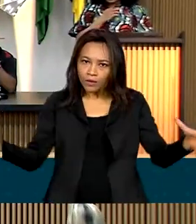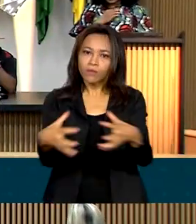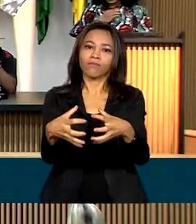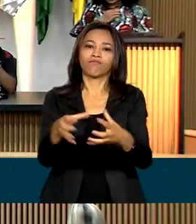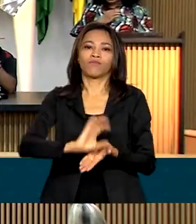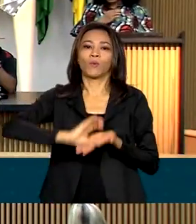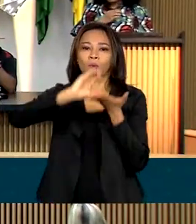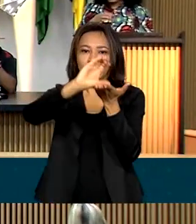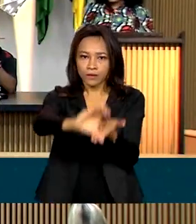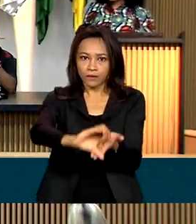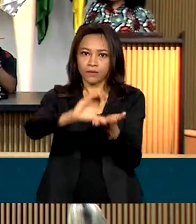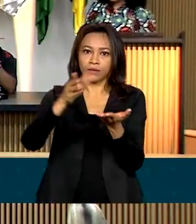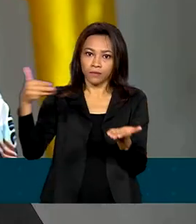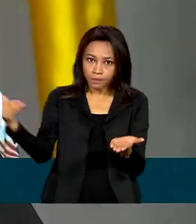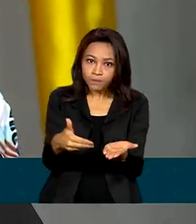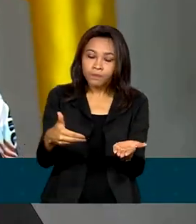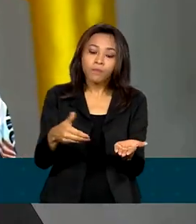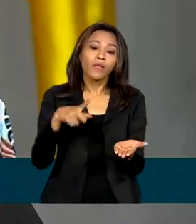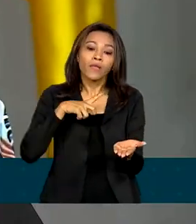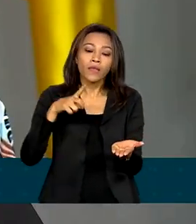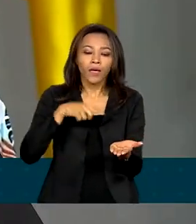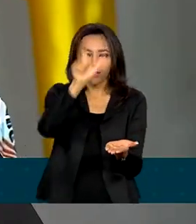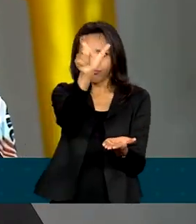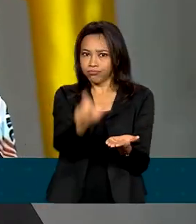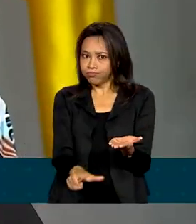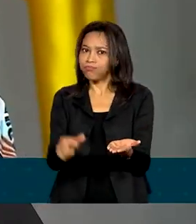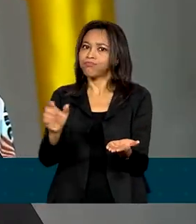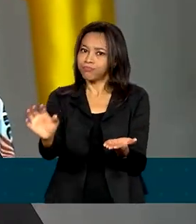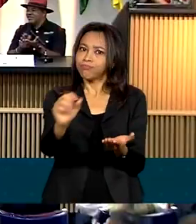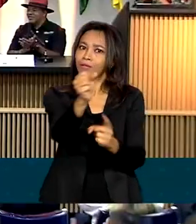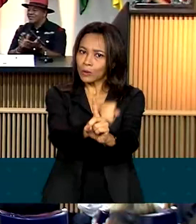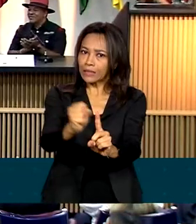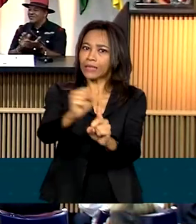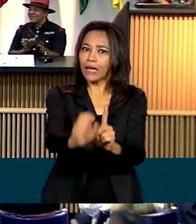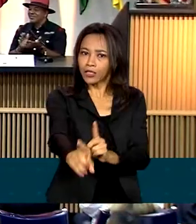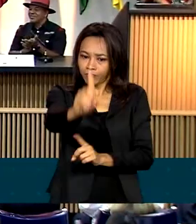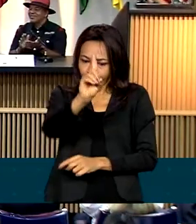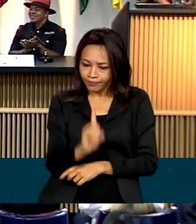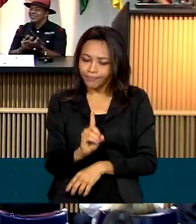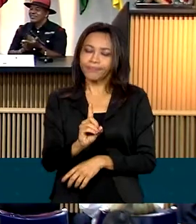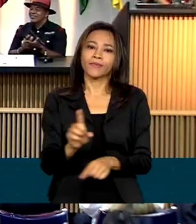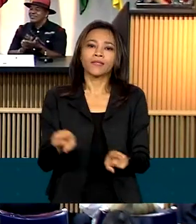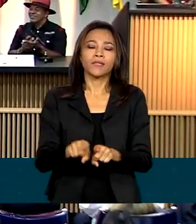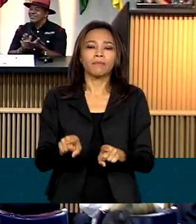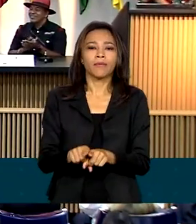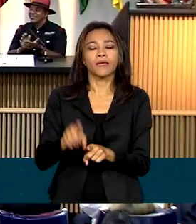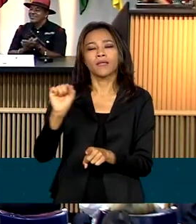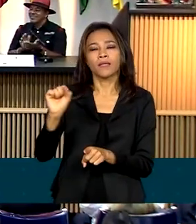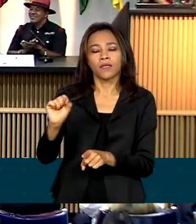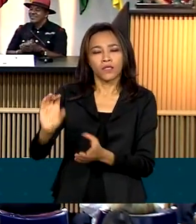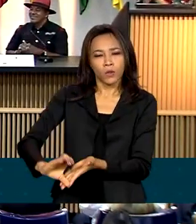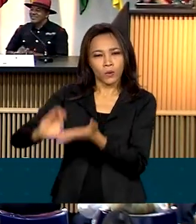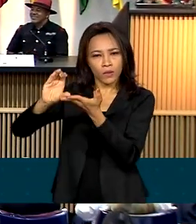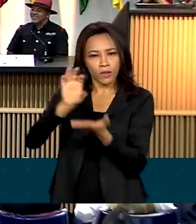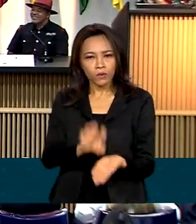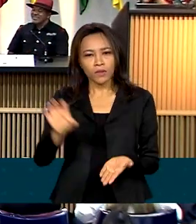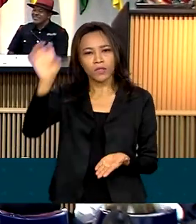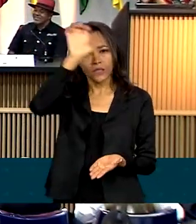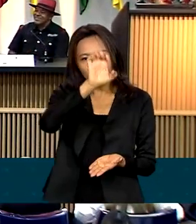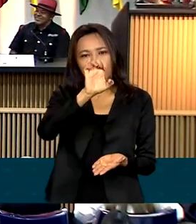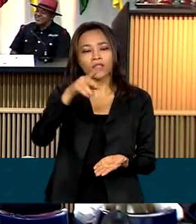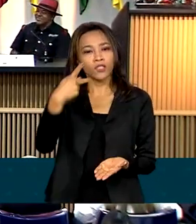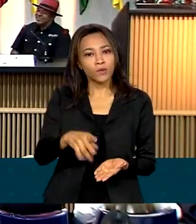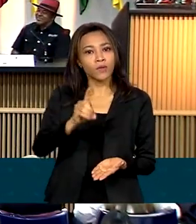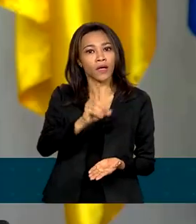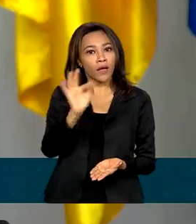Conselho. Integram ainda personalidades da sociedade civil, além de integrantes de conselhos estaduais e distrital